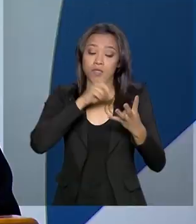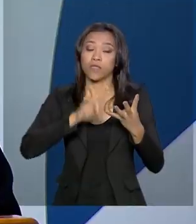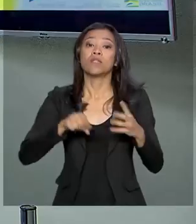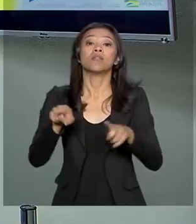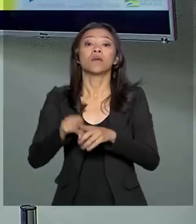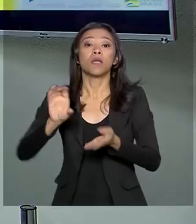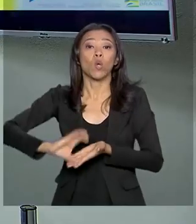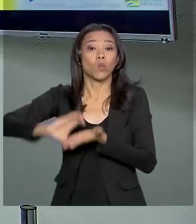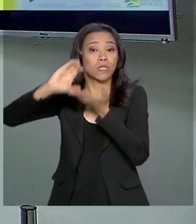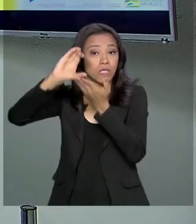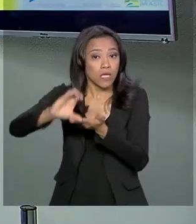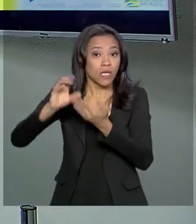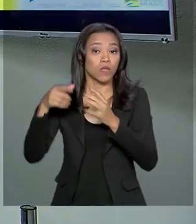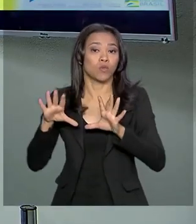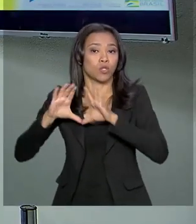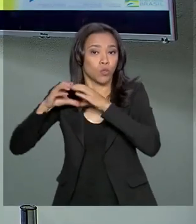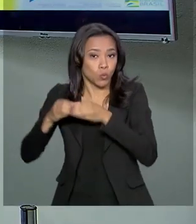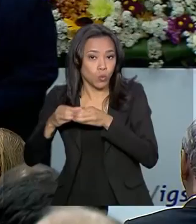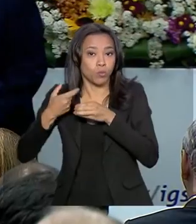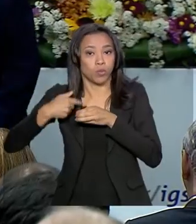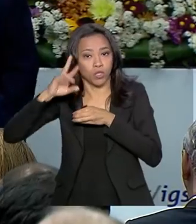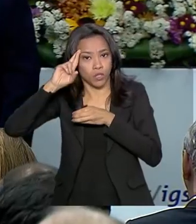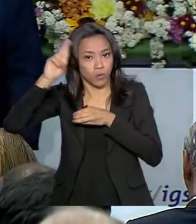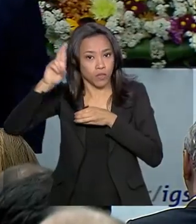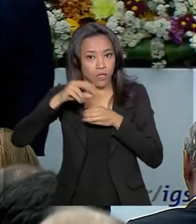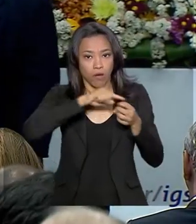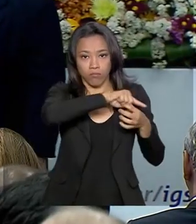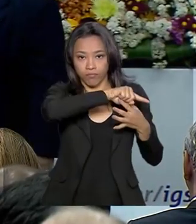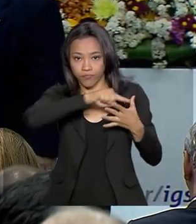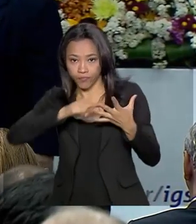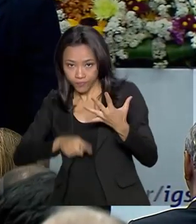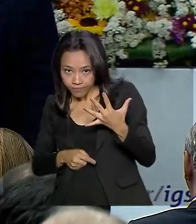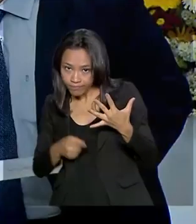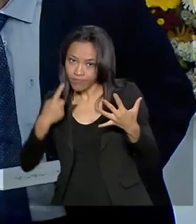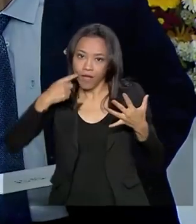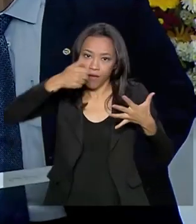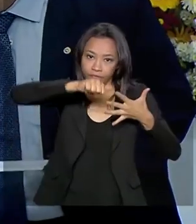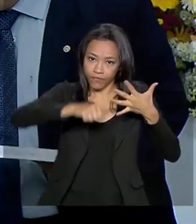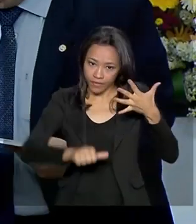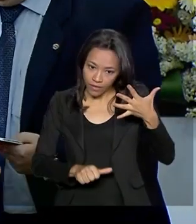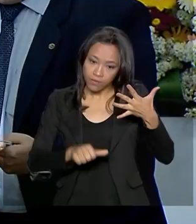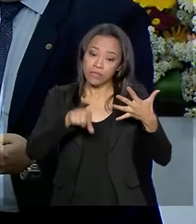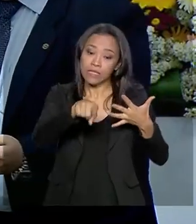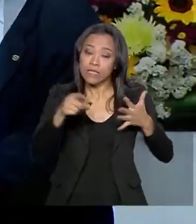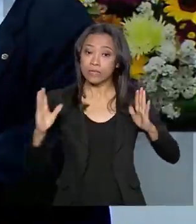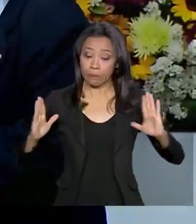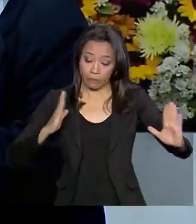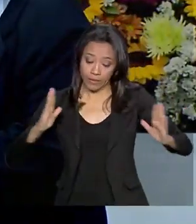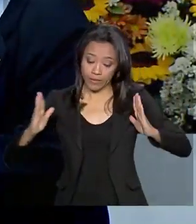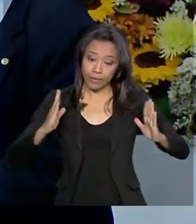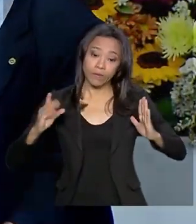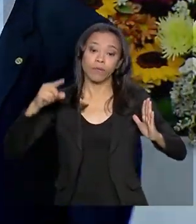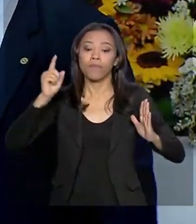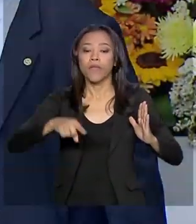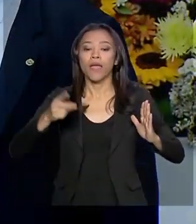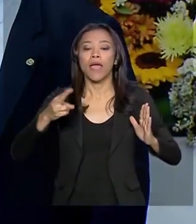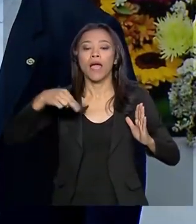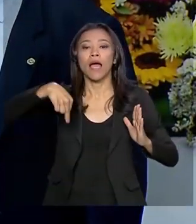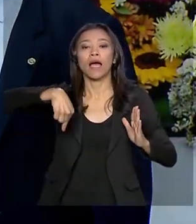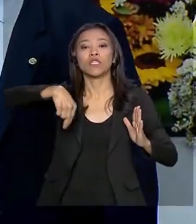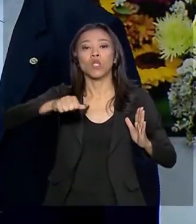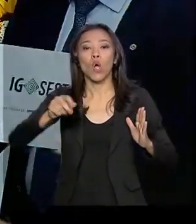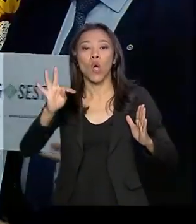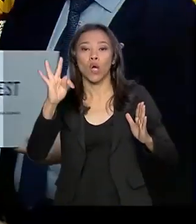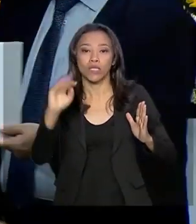conselhos, comitês e diretoria. A partir dos resultados apresentados no período, são lançadas as notas de